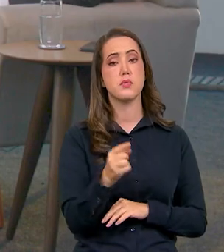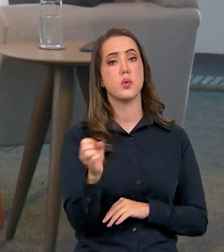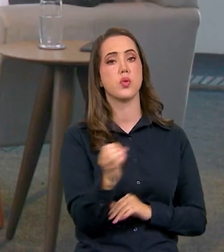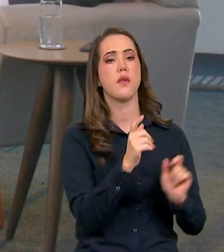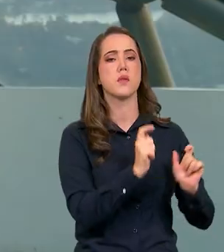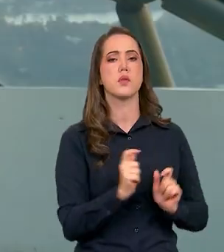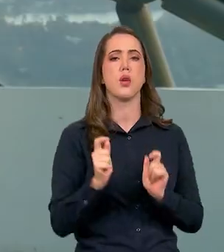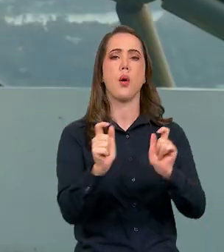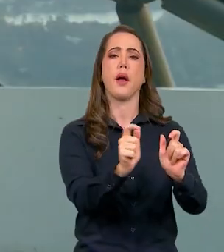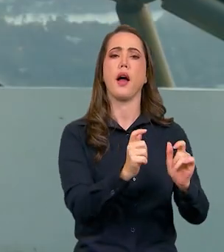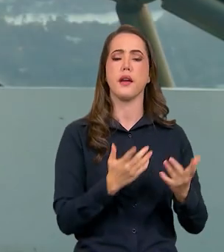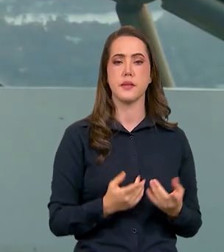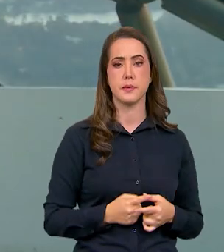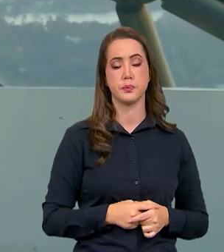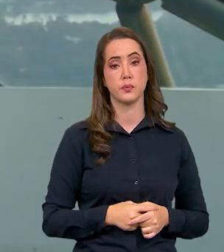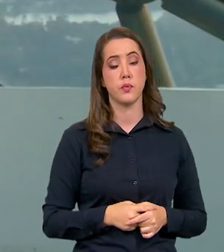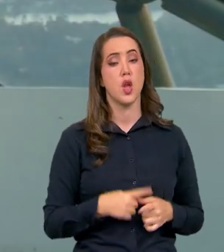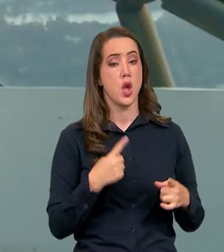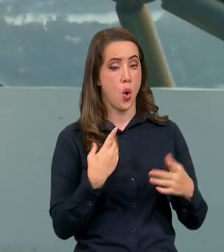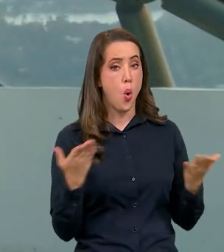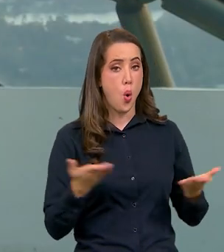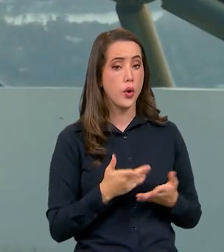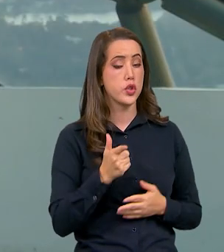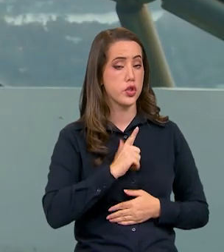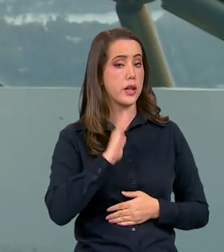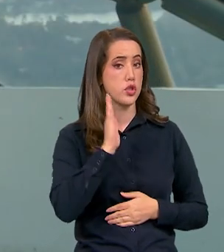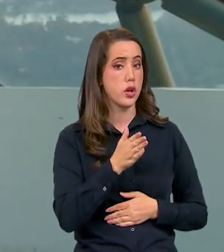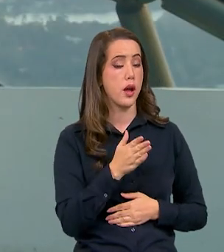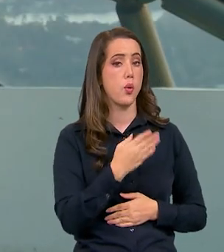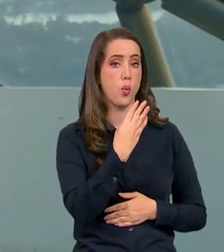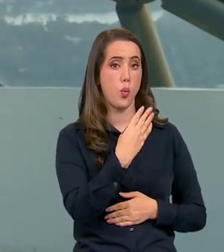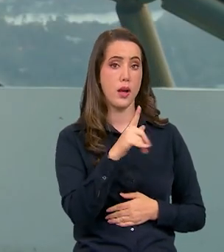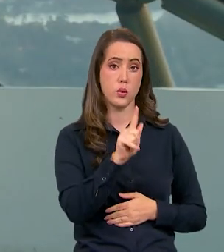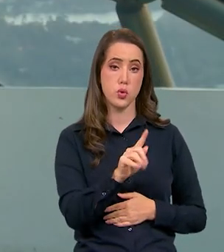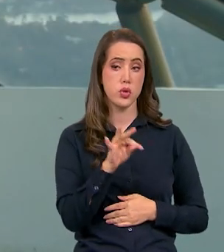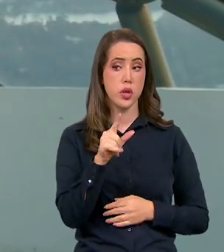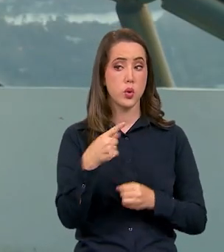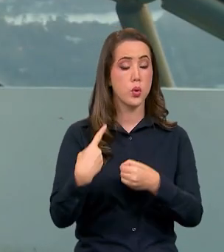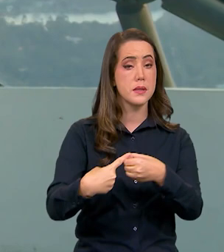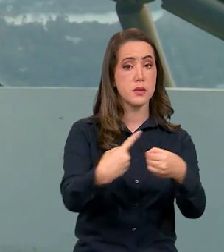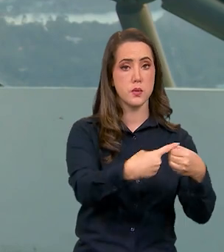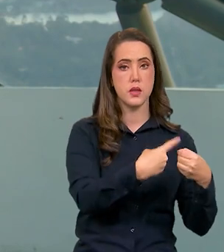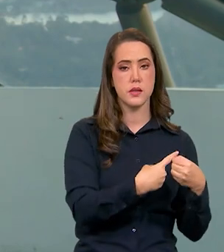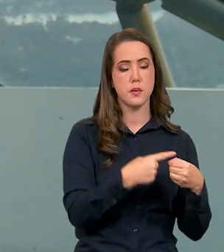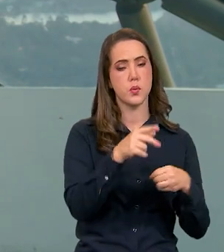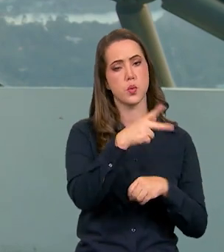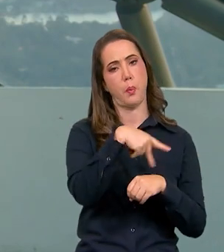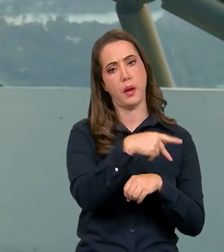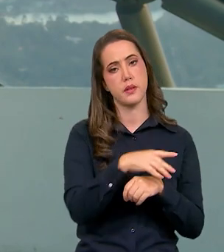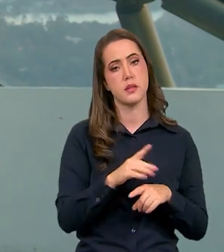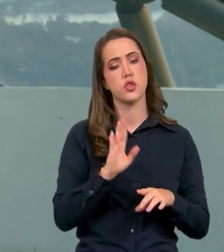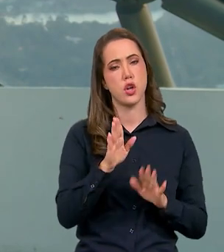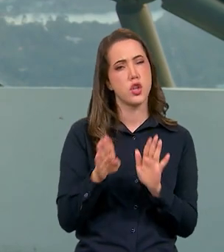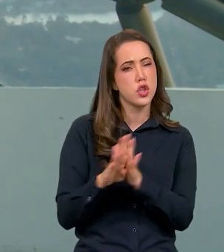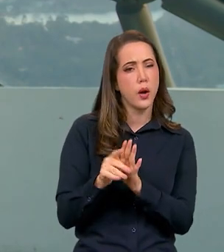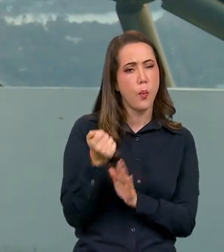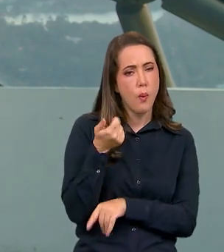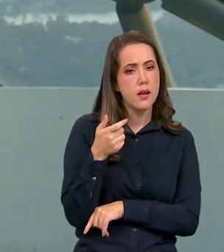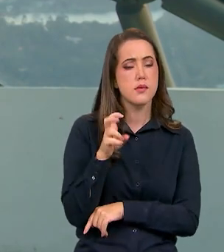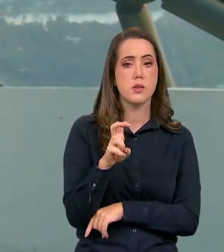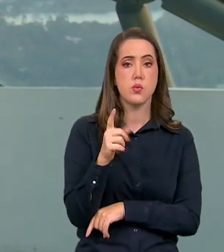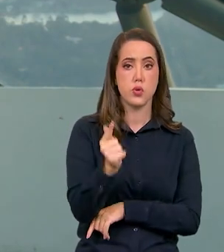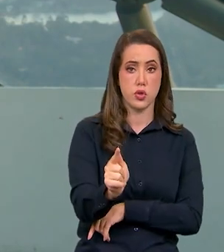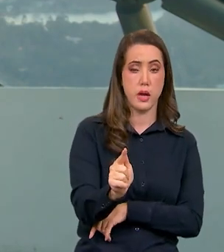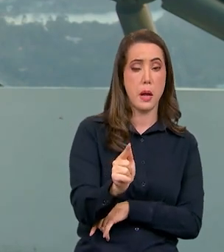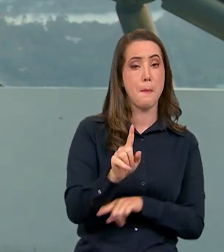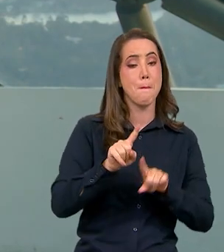localidades. Então, hoje a gente já tem o 4G em todos os municípios do país, a gente já está chegando com o 5G, mas